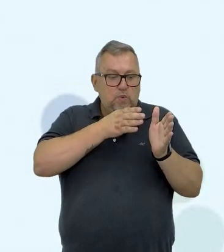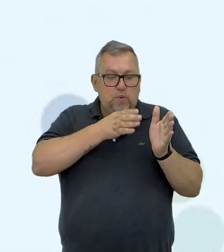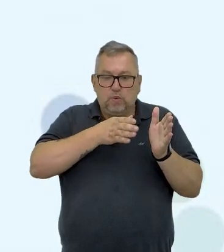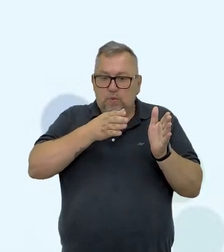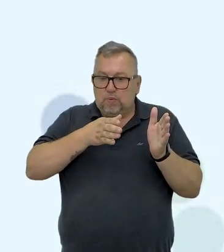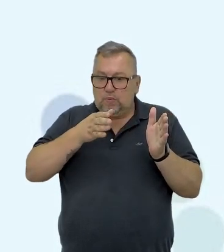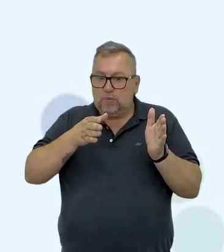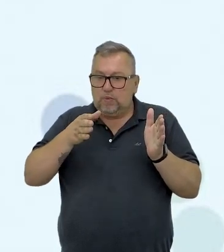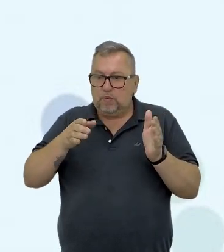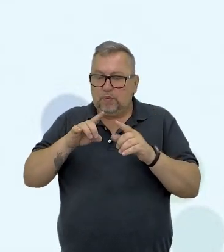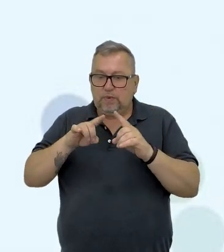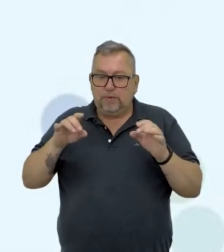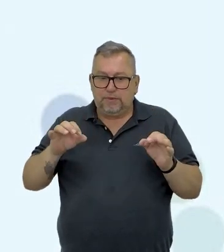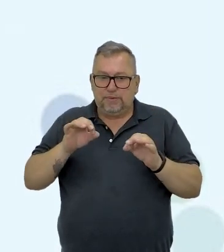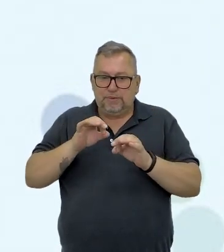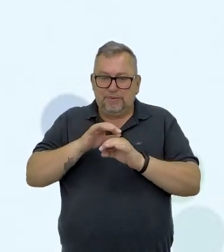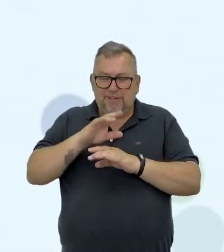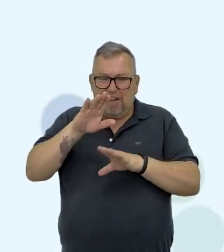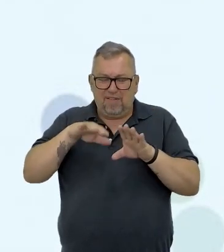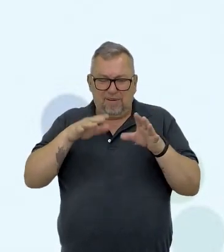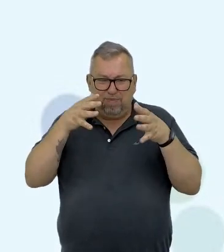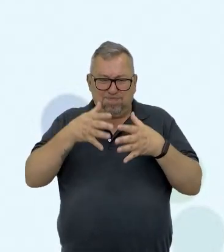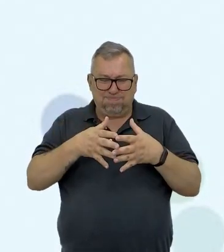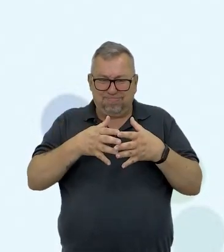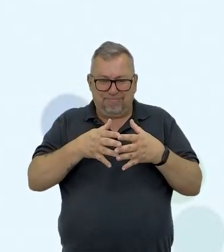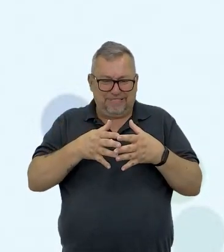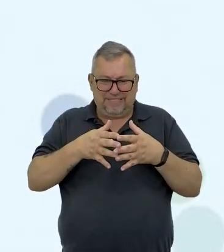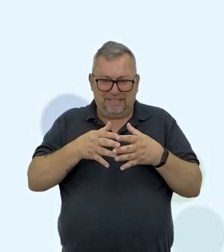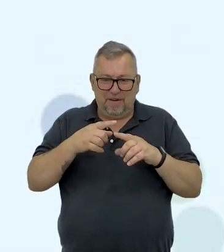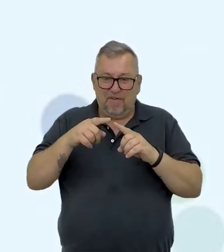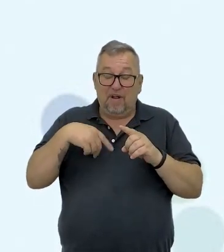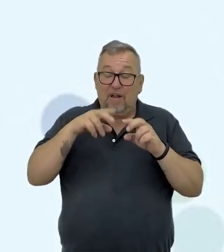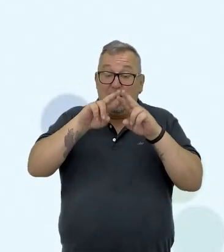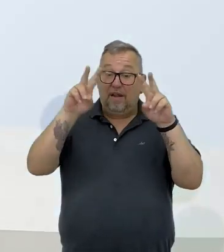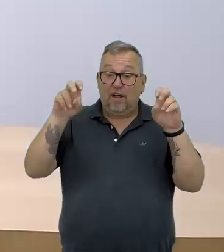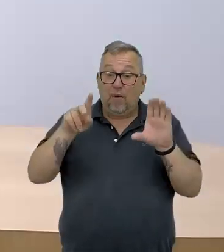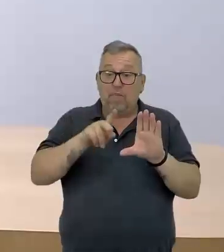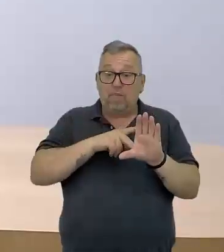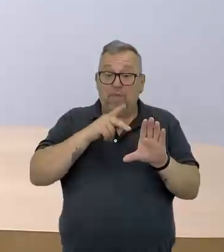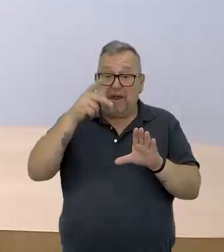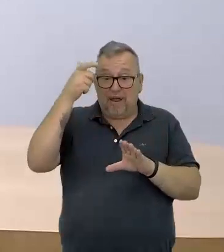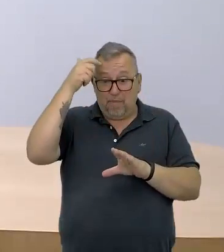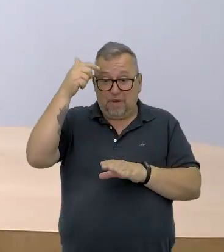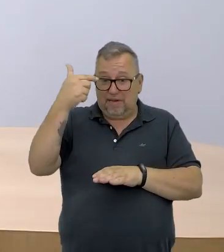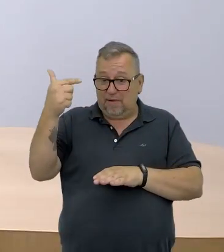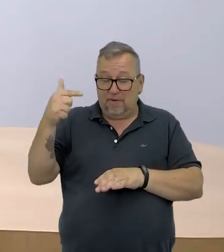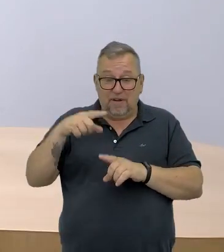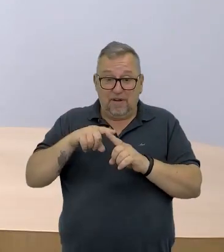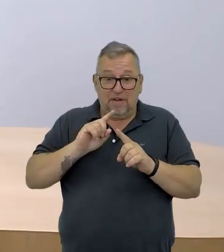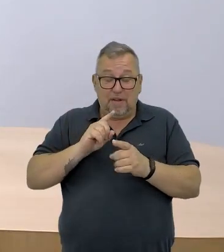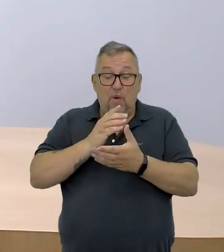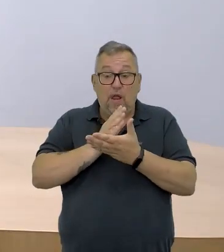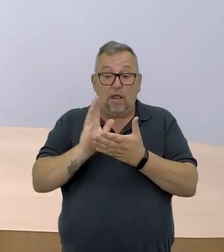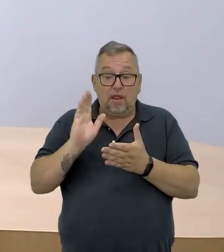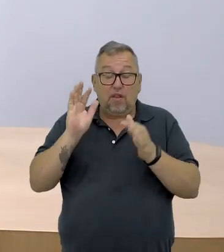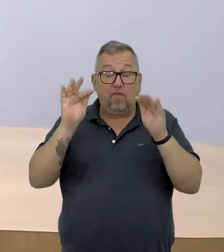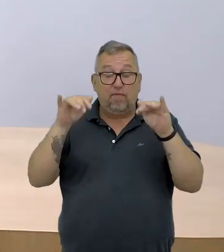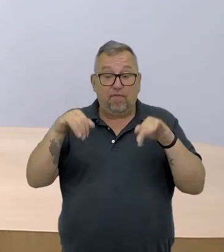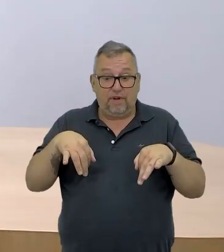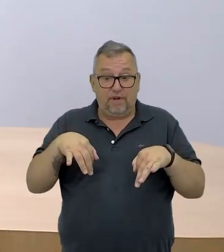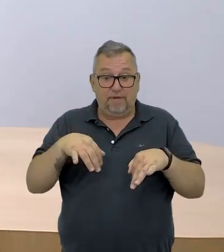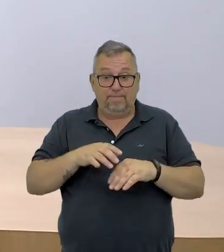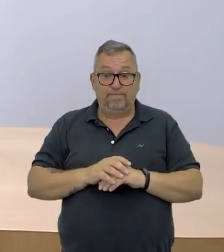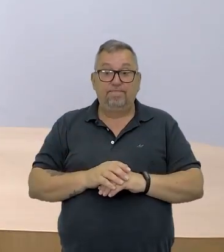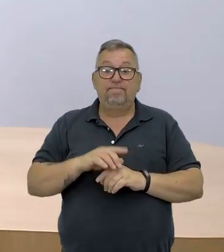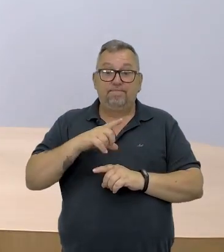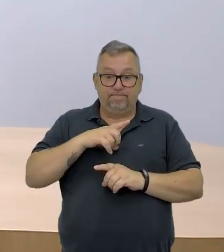e o vídeo não teve nem pé nem cabeça, né? Quando a fala pé nem cabeça, a está falando do início e fim, né? Tem que ser bem interessante, tem que ser organizado,